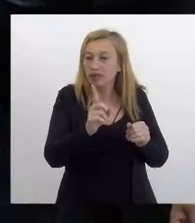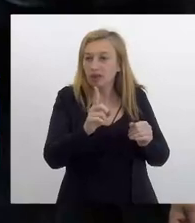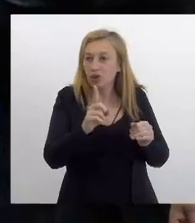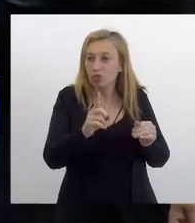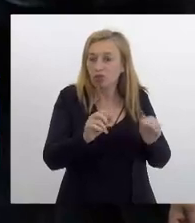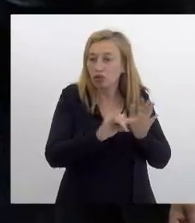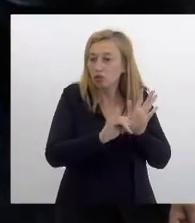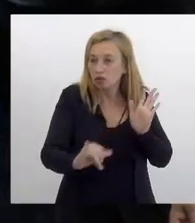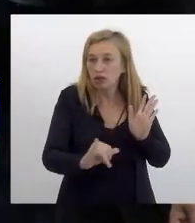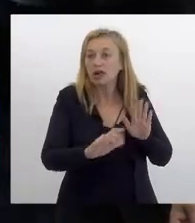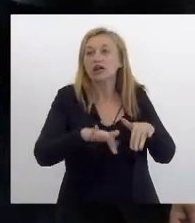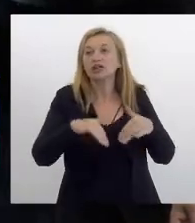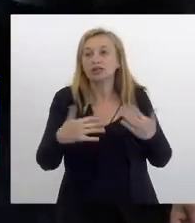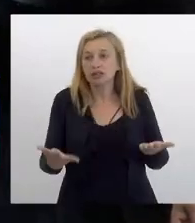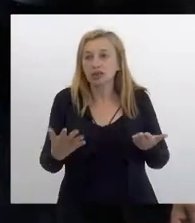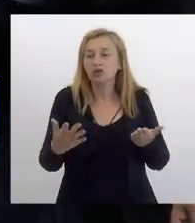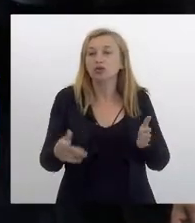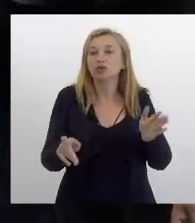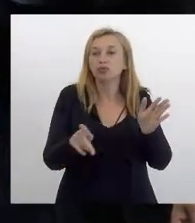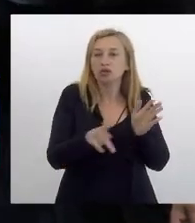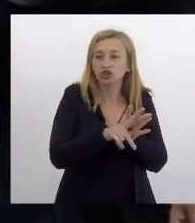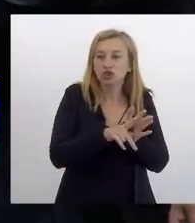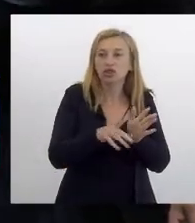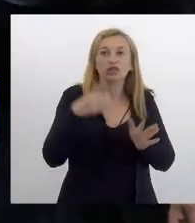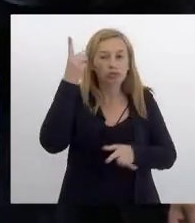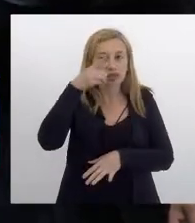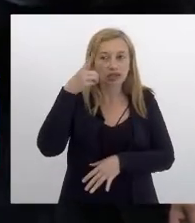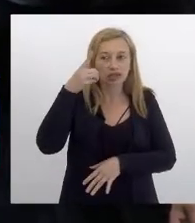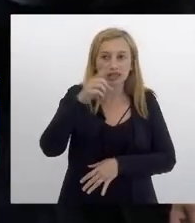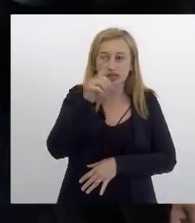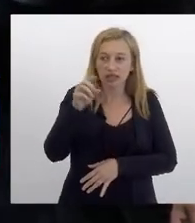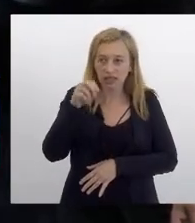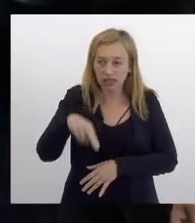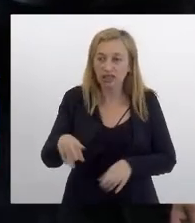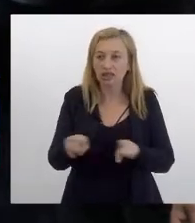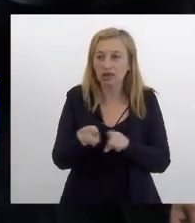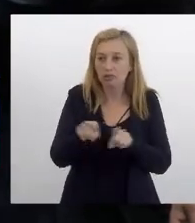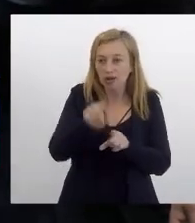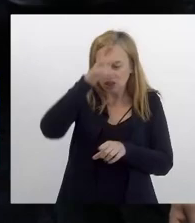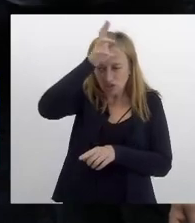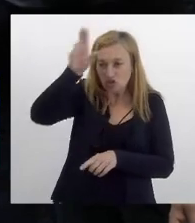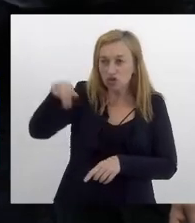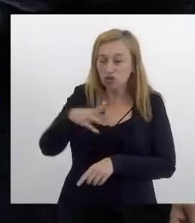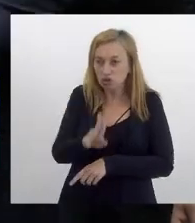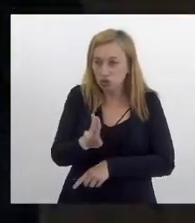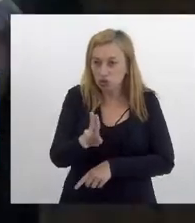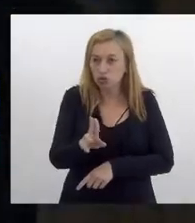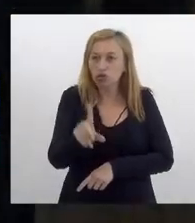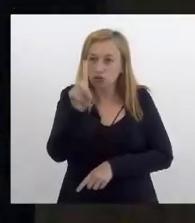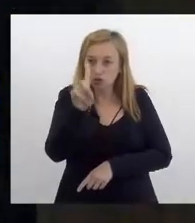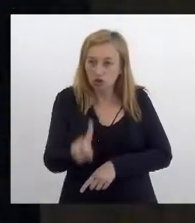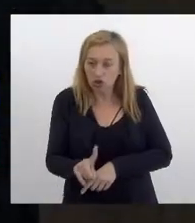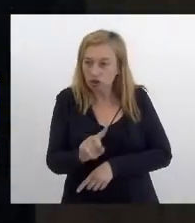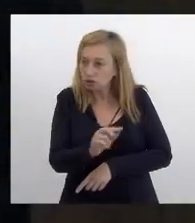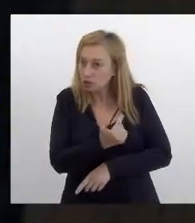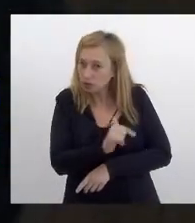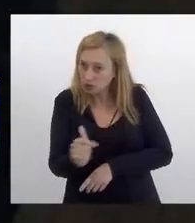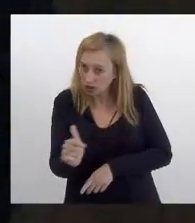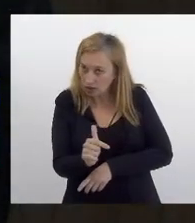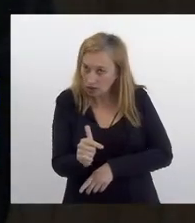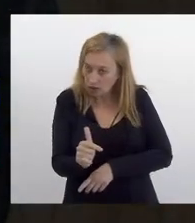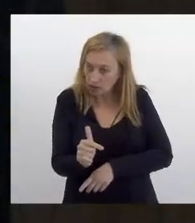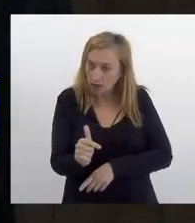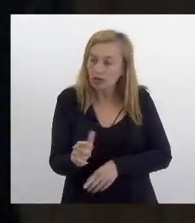publicado. Portanto, o projeto da deputada Zeidã e da deputada Tia Ju, no direito, não existem, para